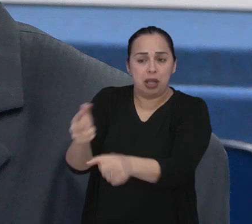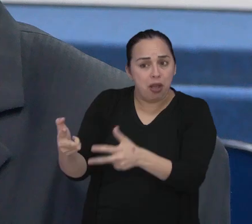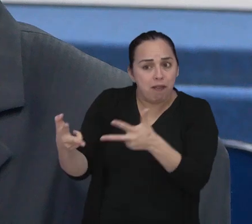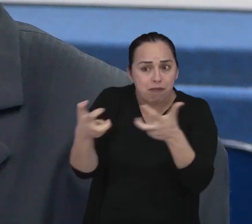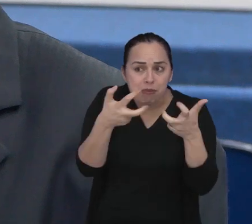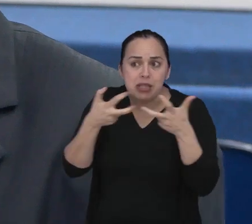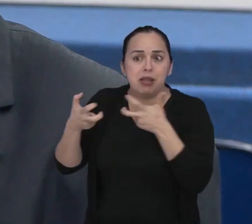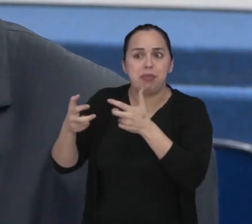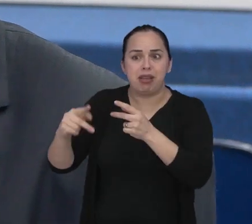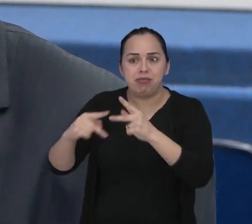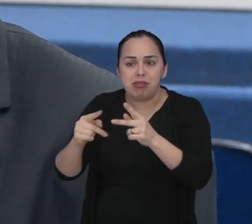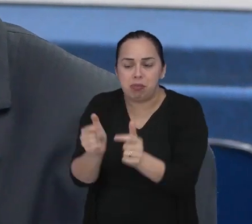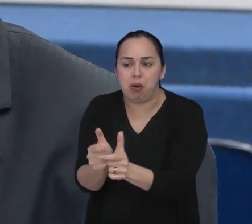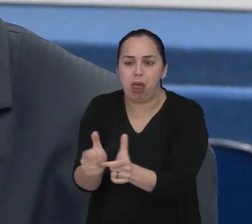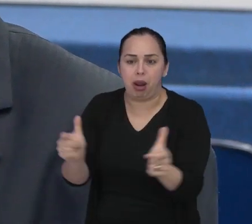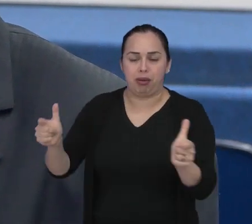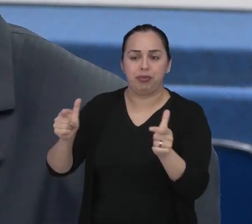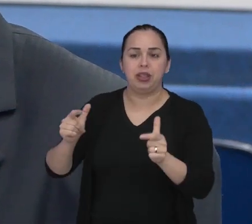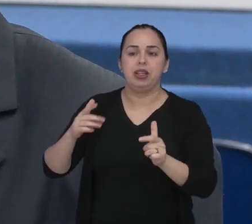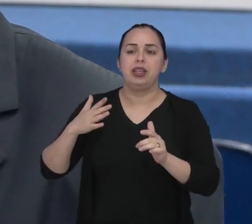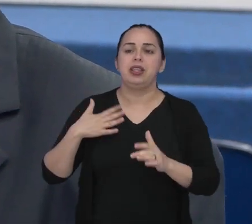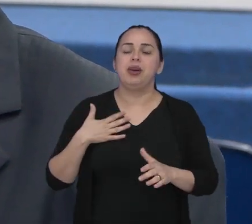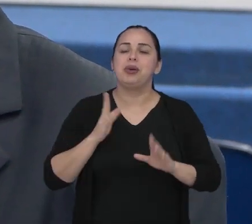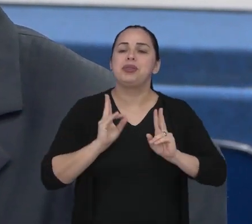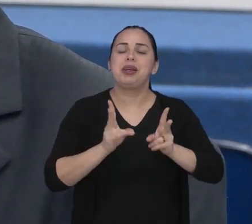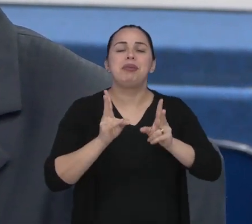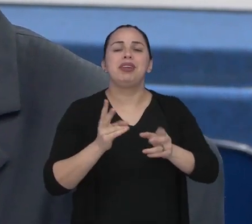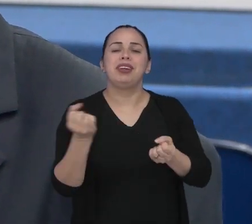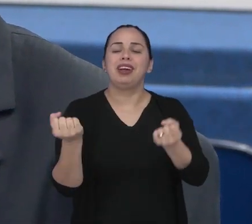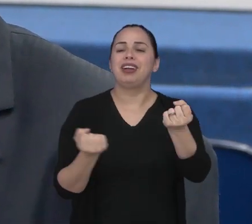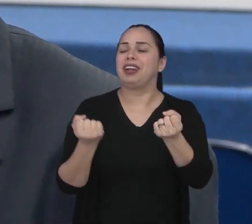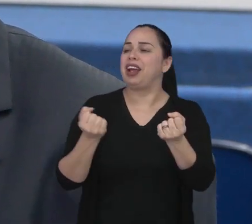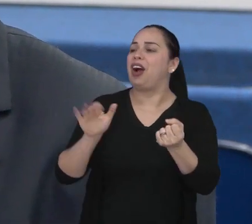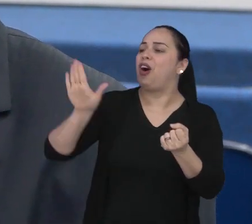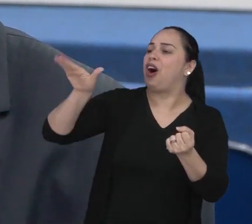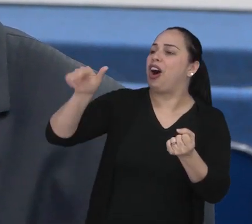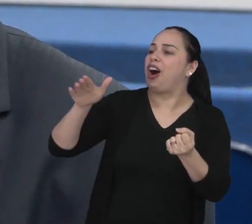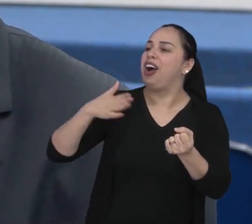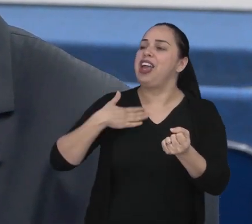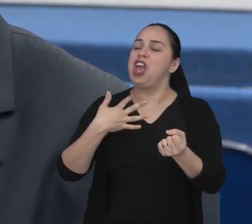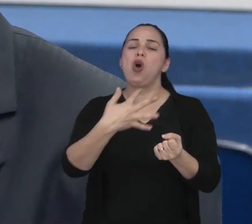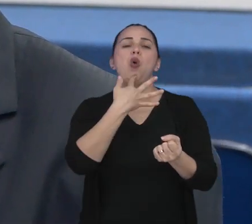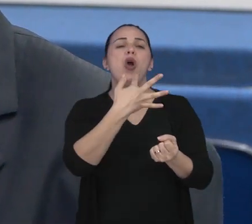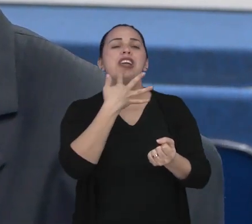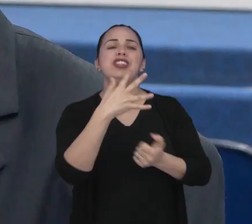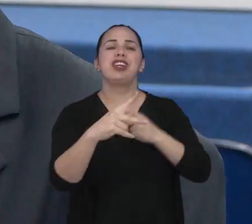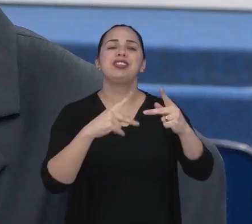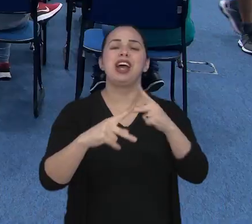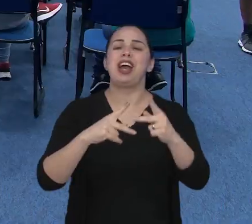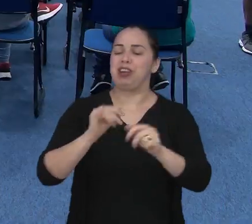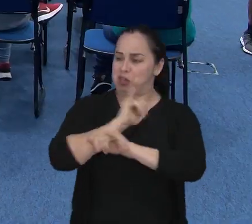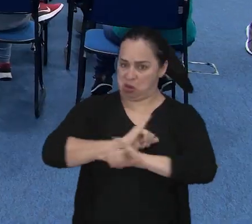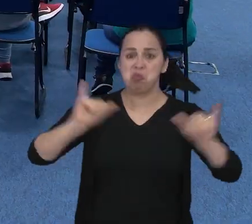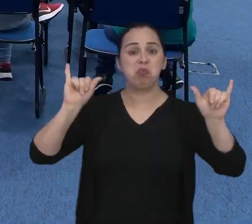vi tudo o que aconteceu nessa cidade. Eu falo com a turma que eu ando de carro e tudo, eu posso falar que eu conheço São José.